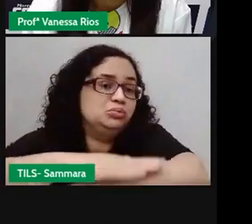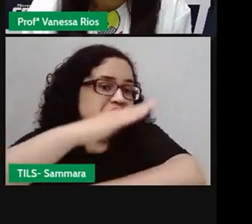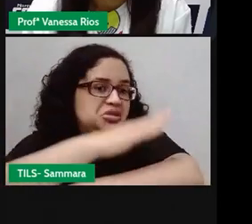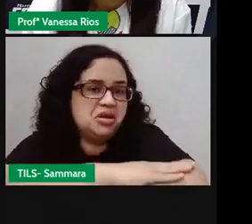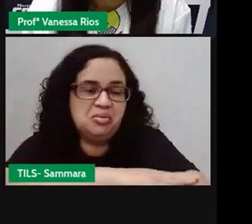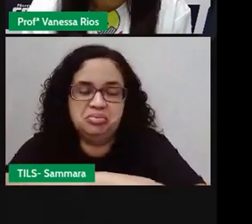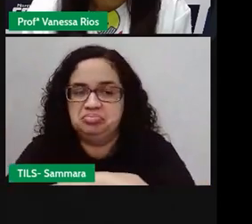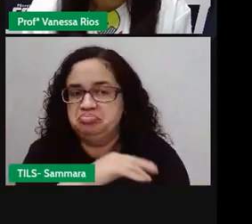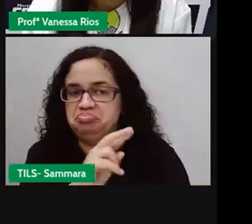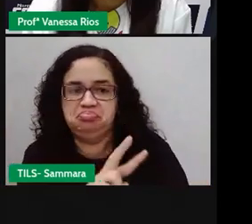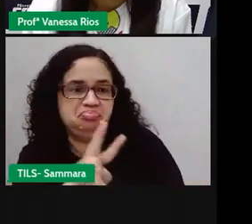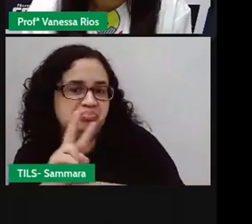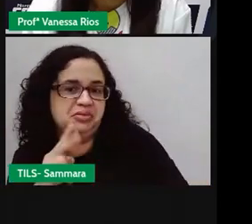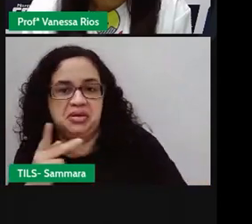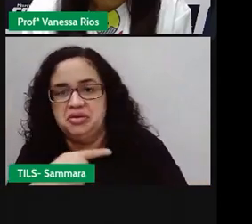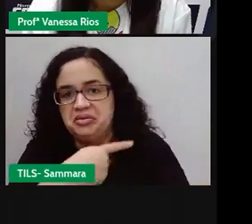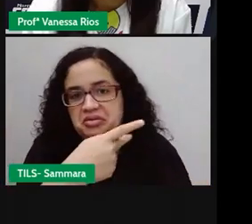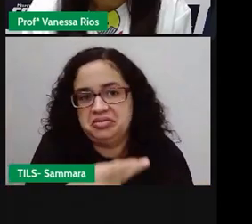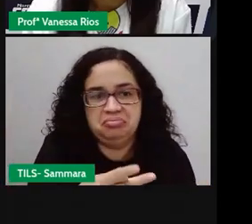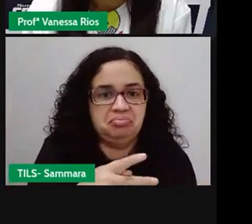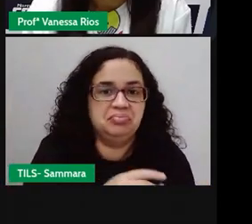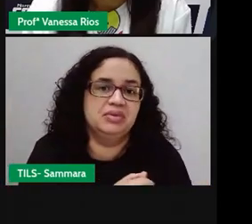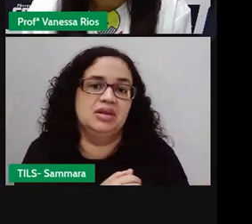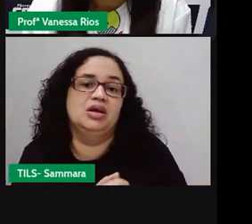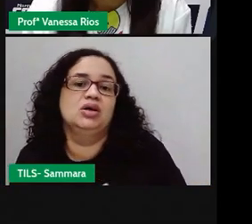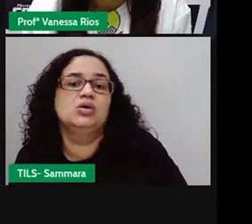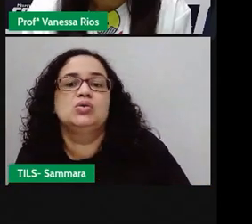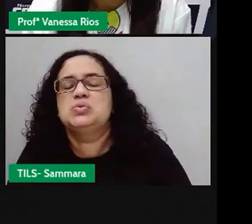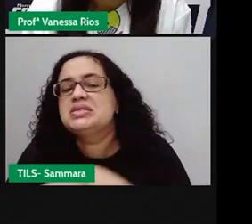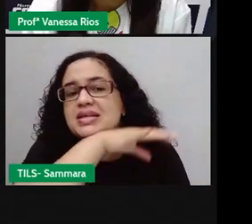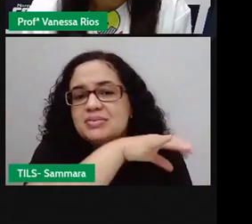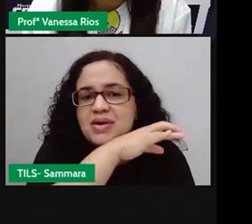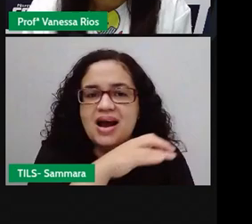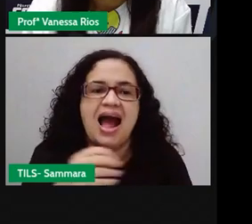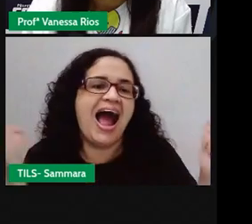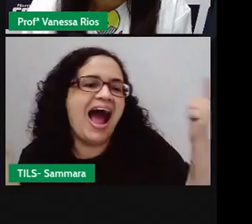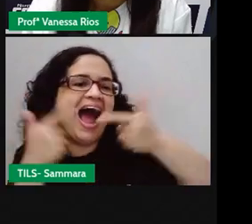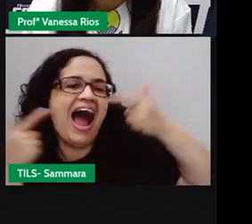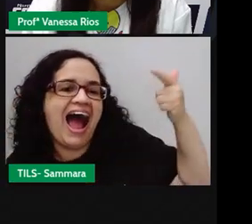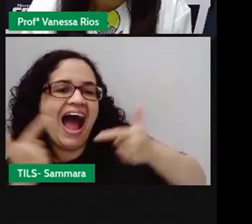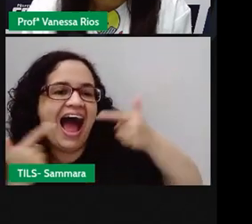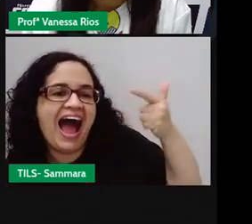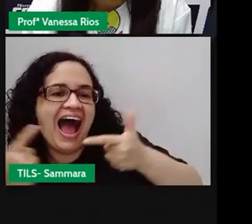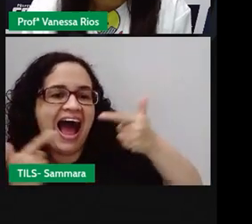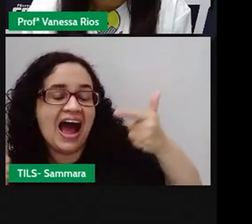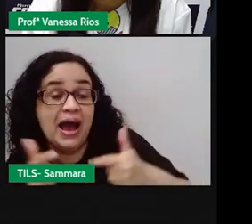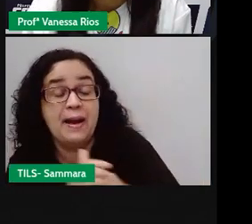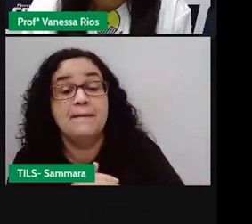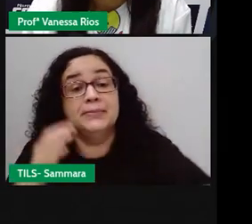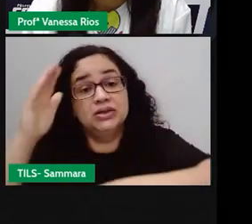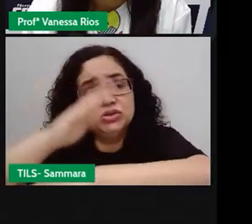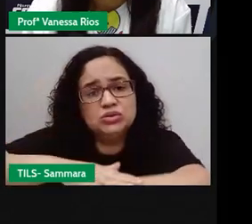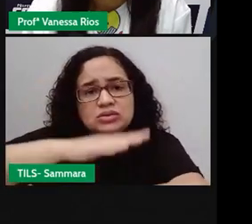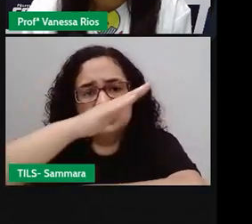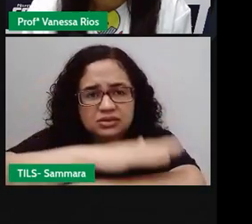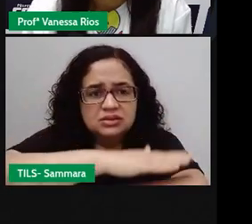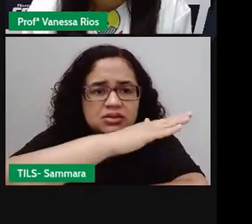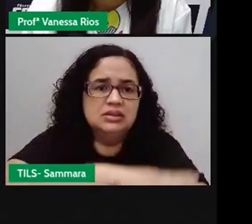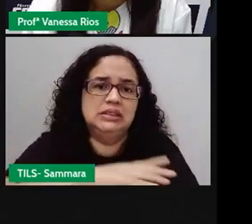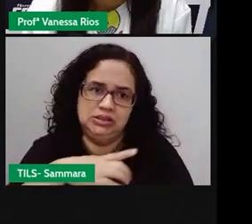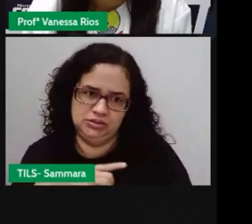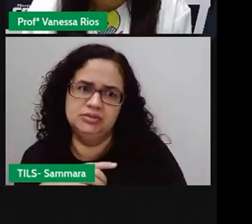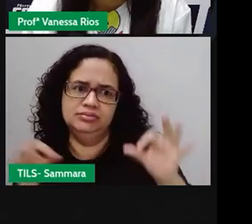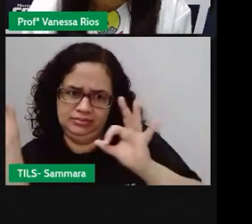que ia sem dúvida nenhuma. Os bichos só faltaram morrer de rir. Os pássaros, então, nem se fala.